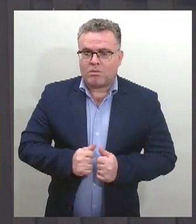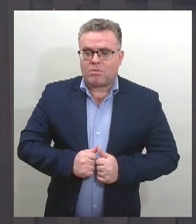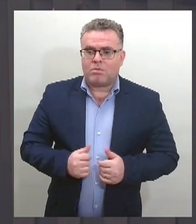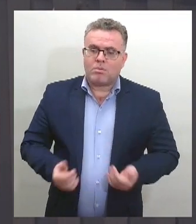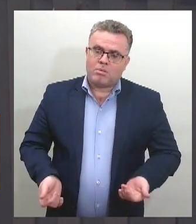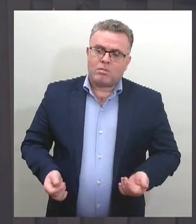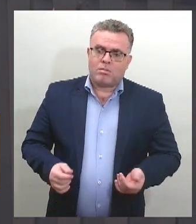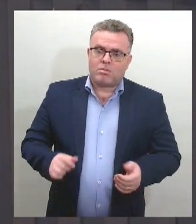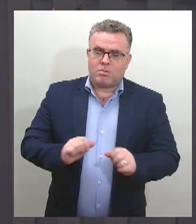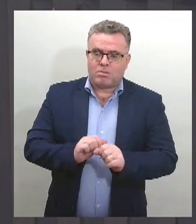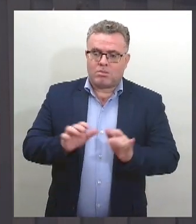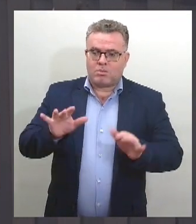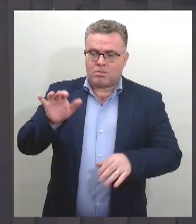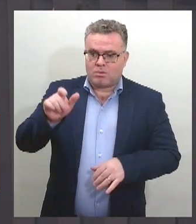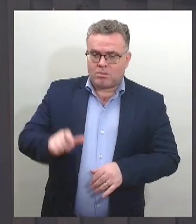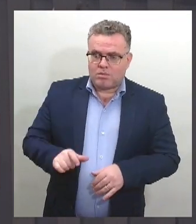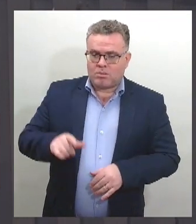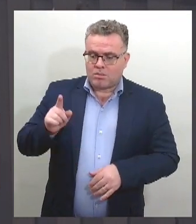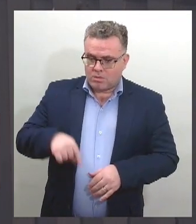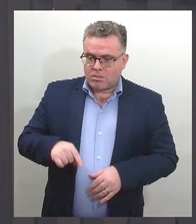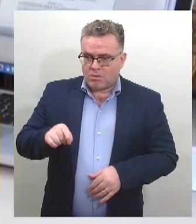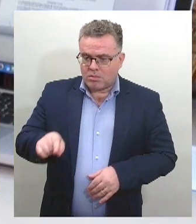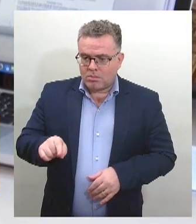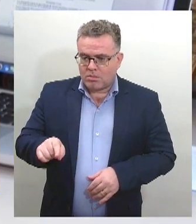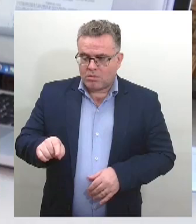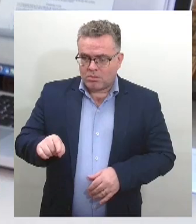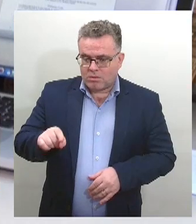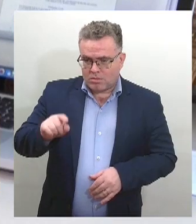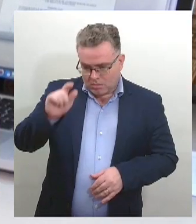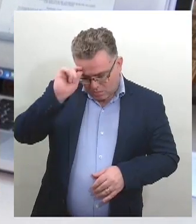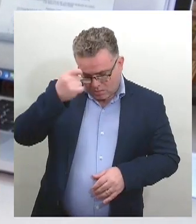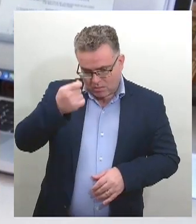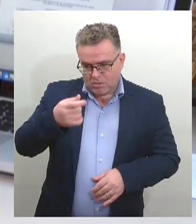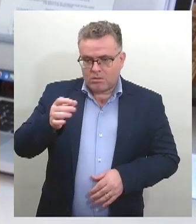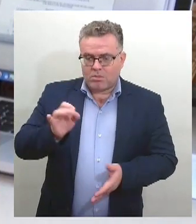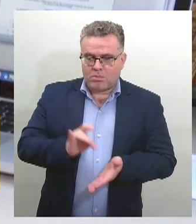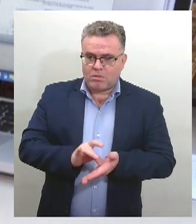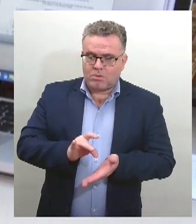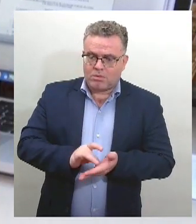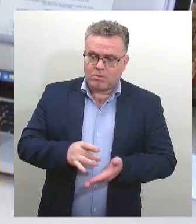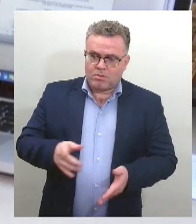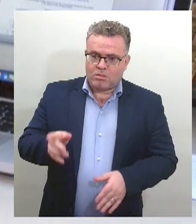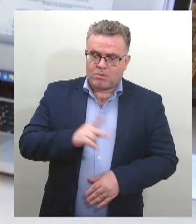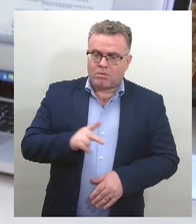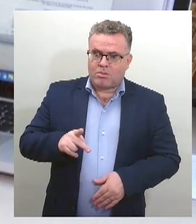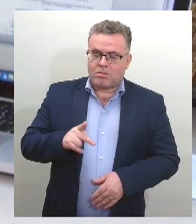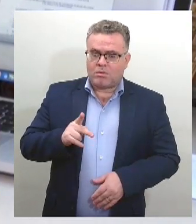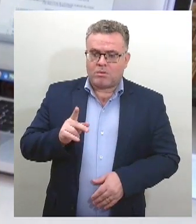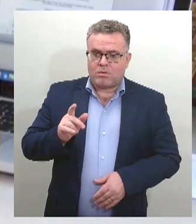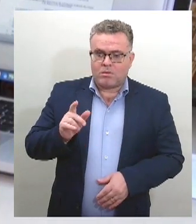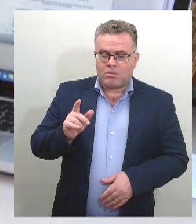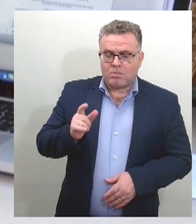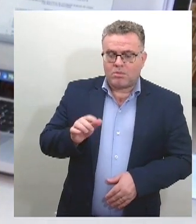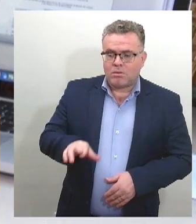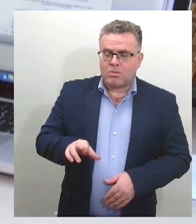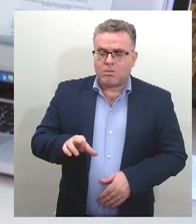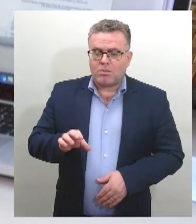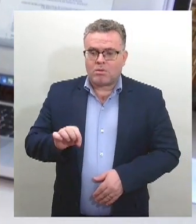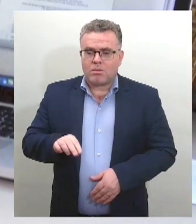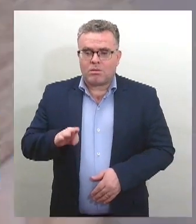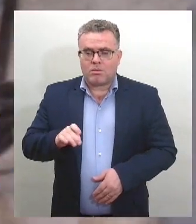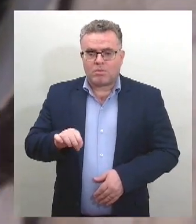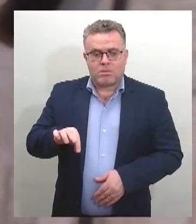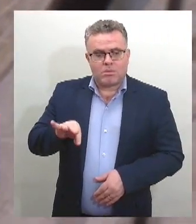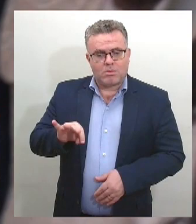ela deixa de ser uma pessoa negra. Para o professor doutor Roberto Lacerda, cotas não são apenas uma forma de